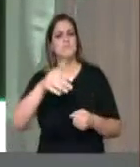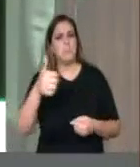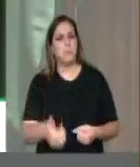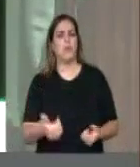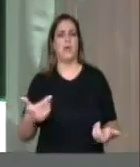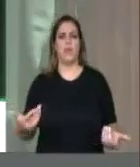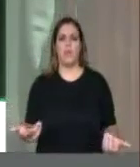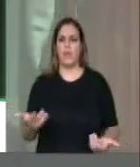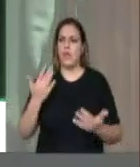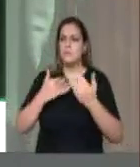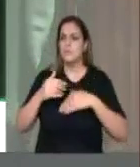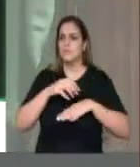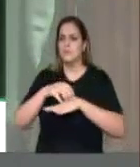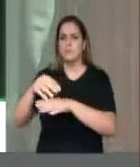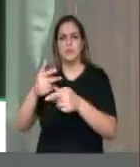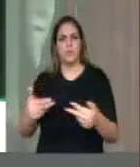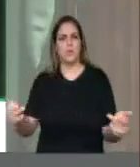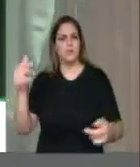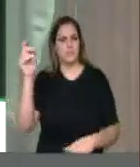vamos alimentar esse país. Muito obrigado, Sr. Presidente.